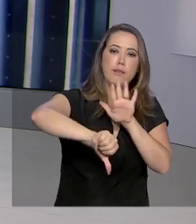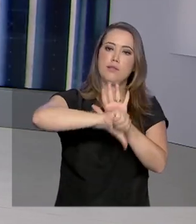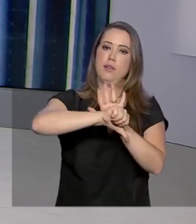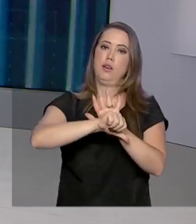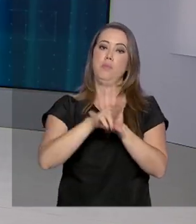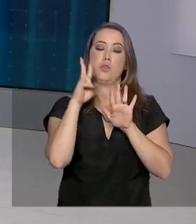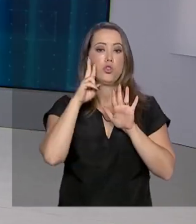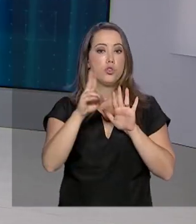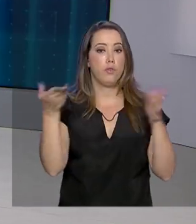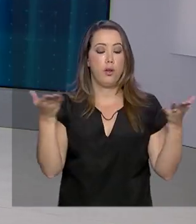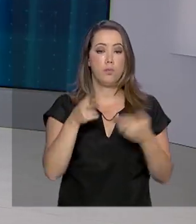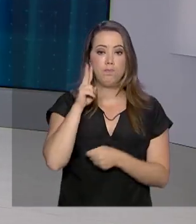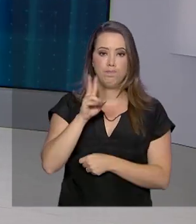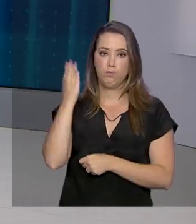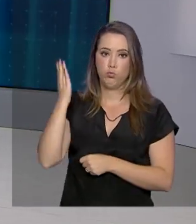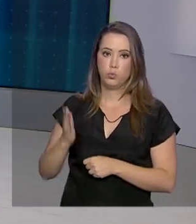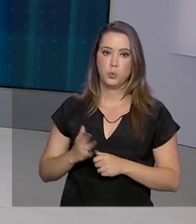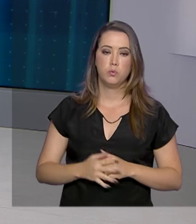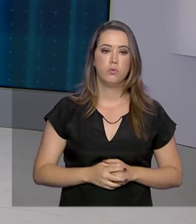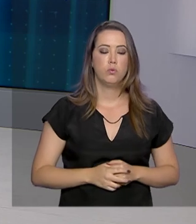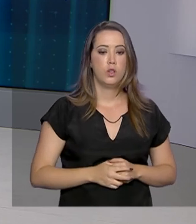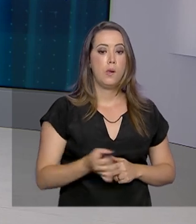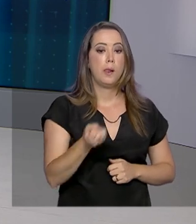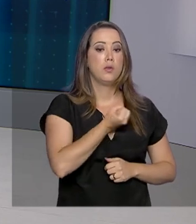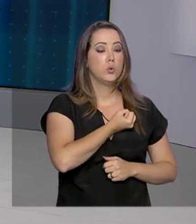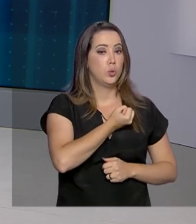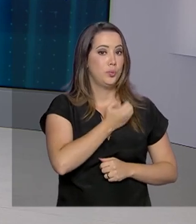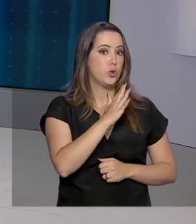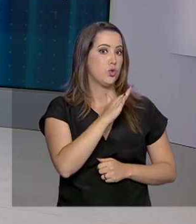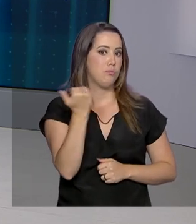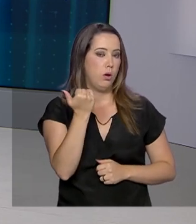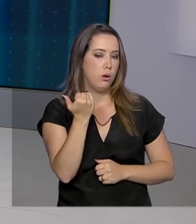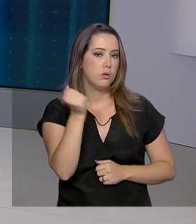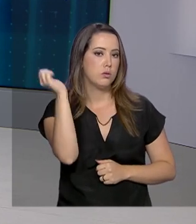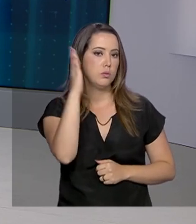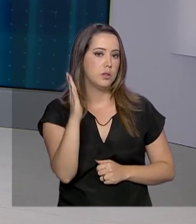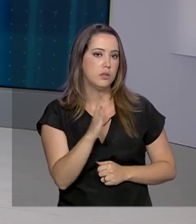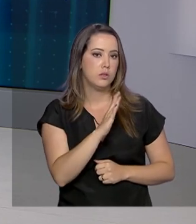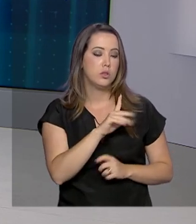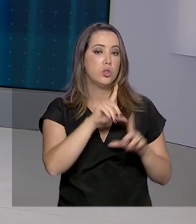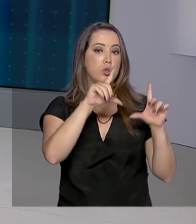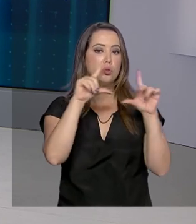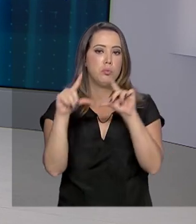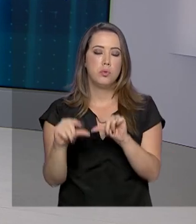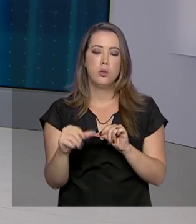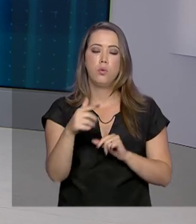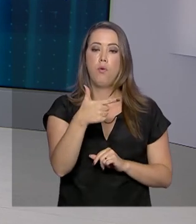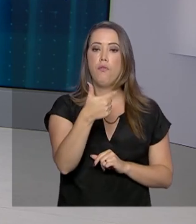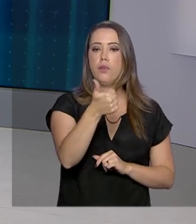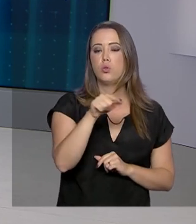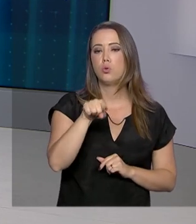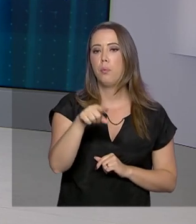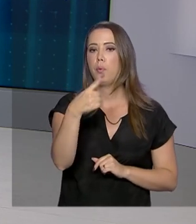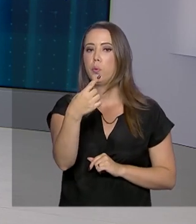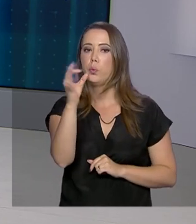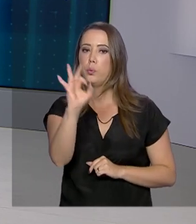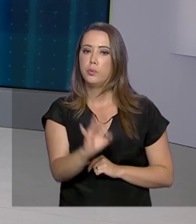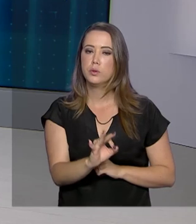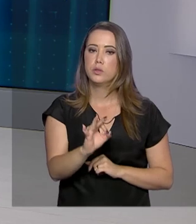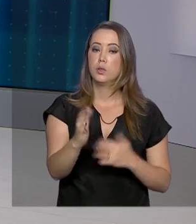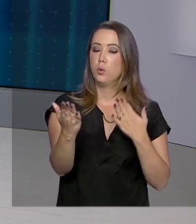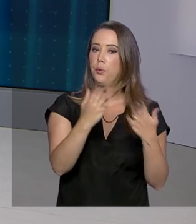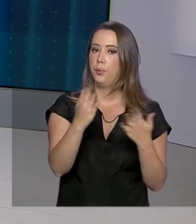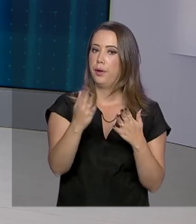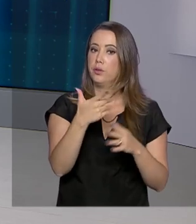mostra para você aqui na tela. O número de homicídios no Brasil teve queda de 21,1%